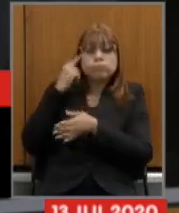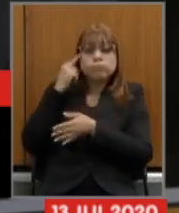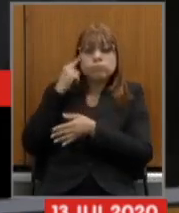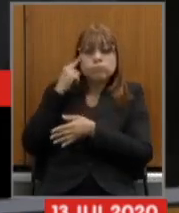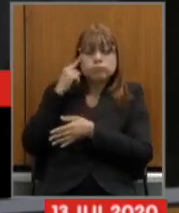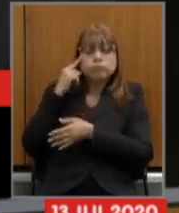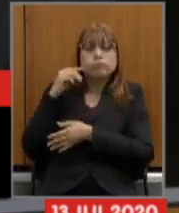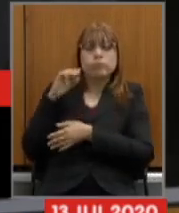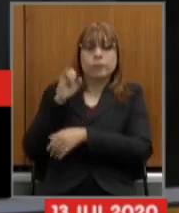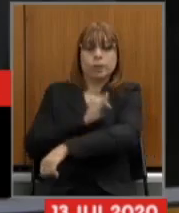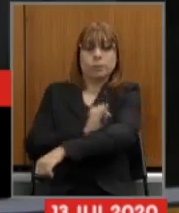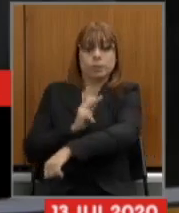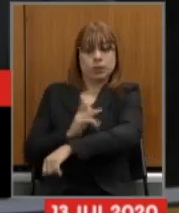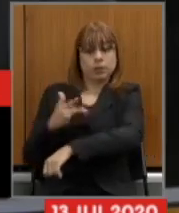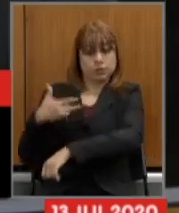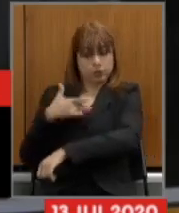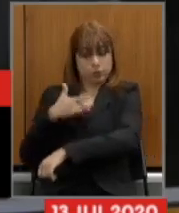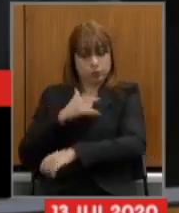MGPREV na previdência